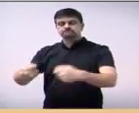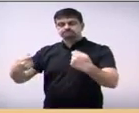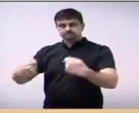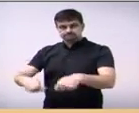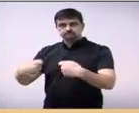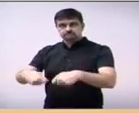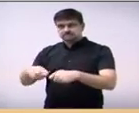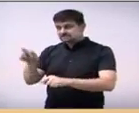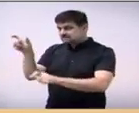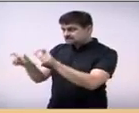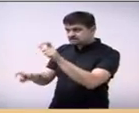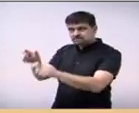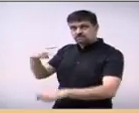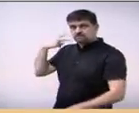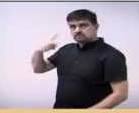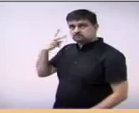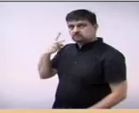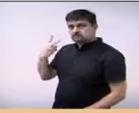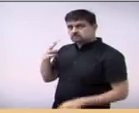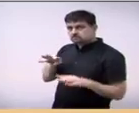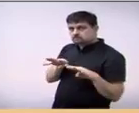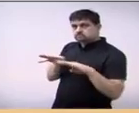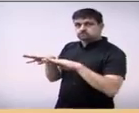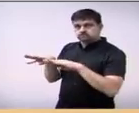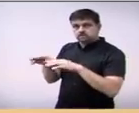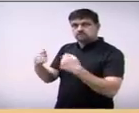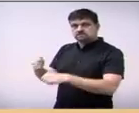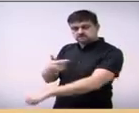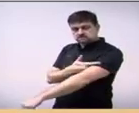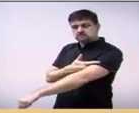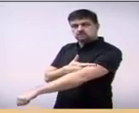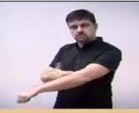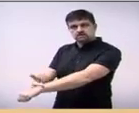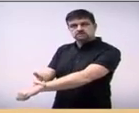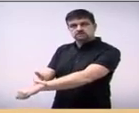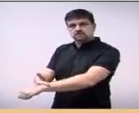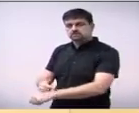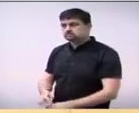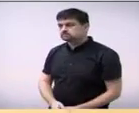pessoas que aqui estão. boa noite e, meu, muito obrigada.